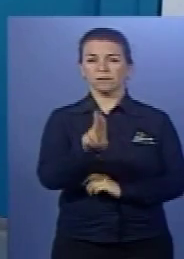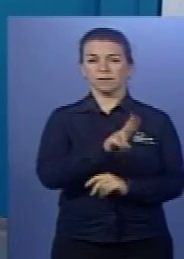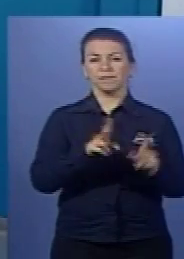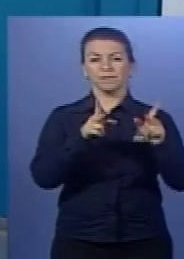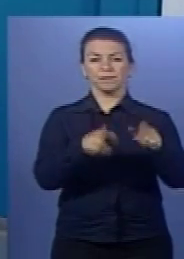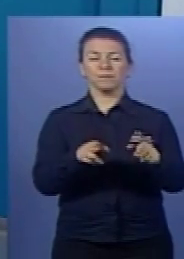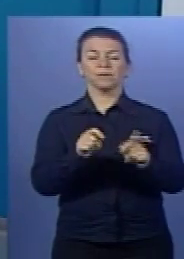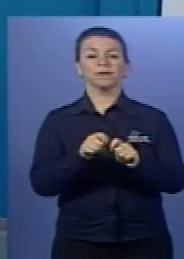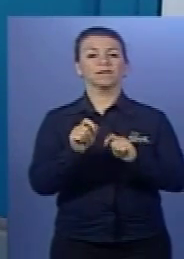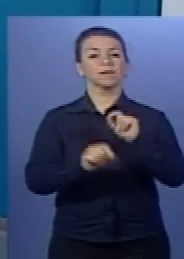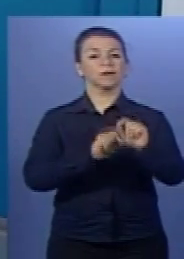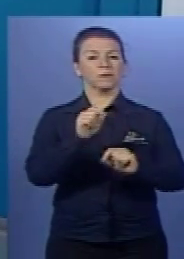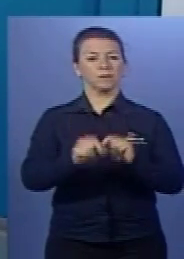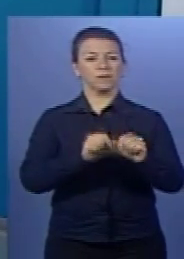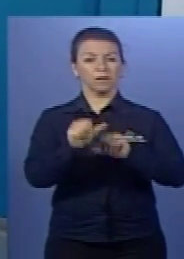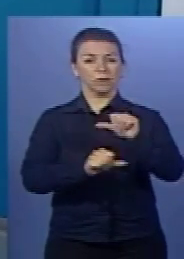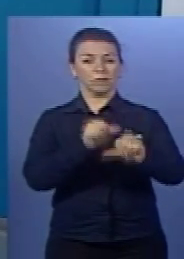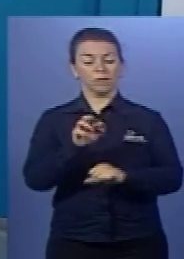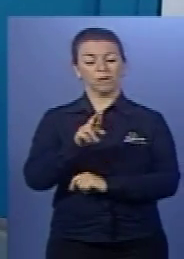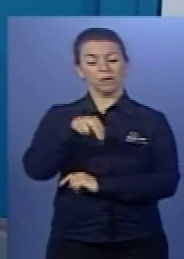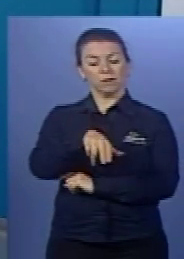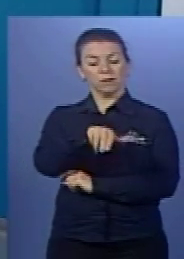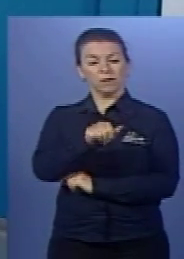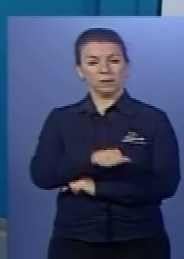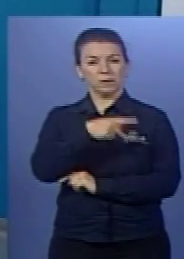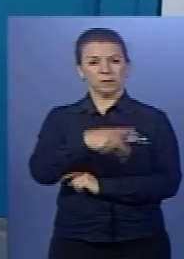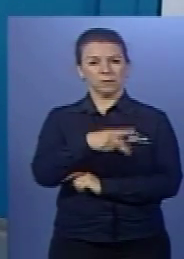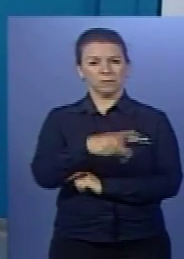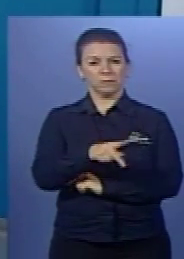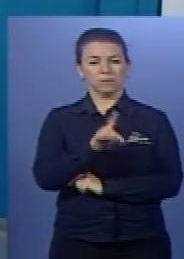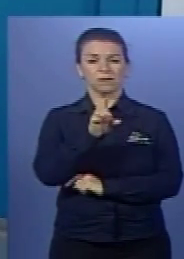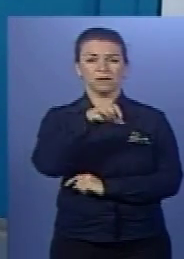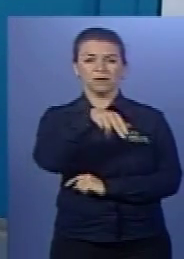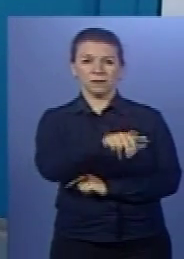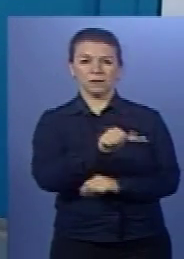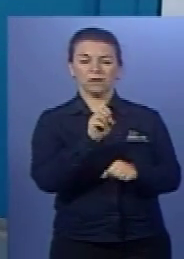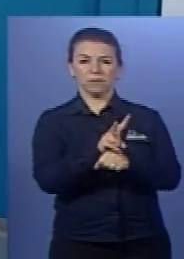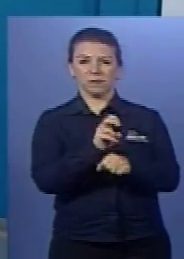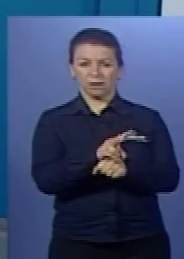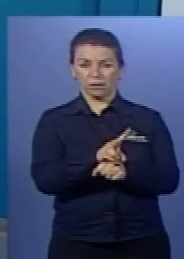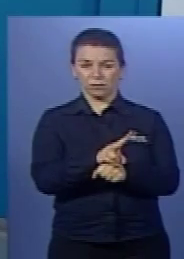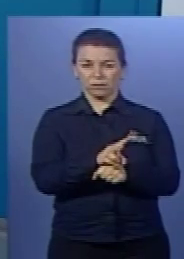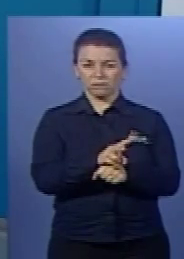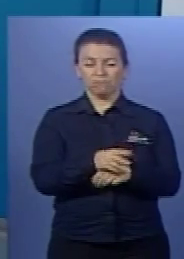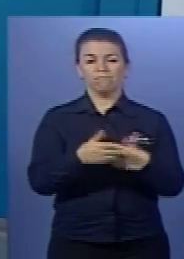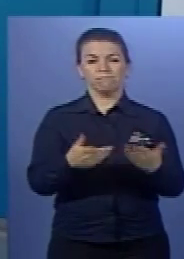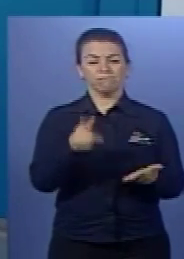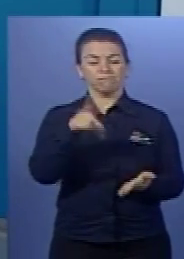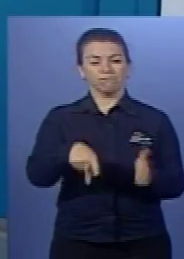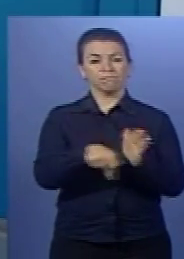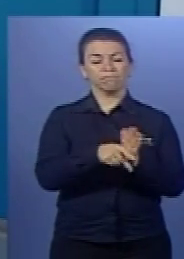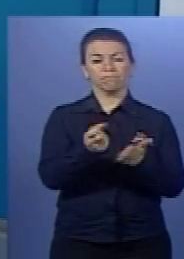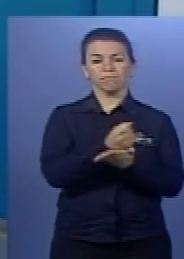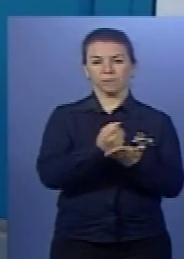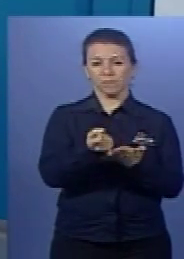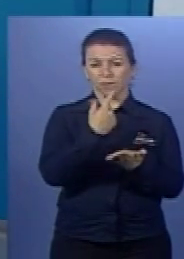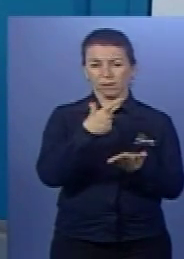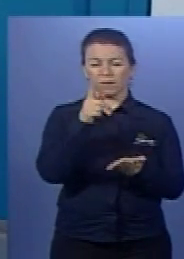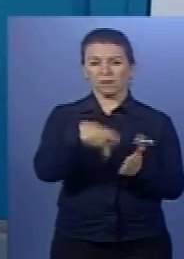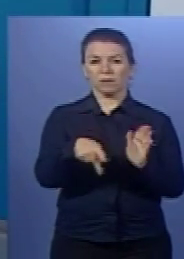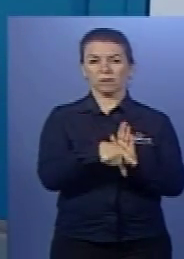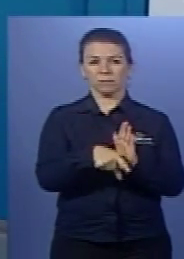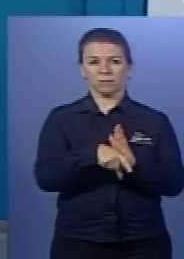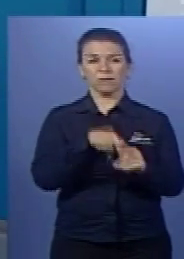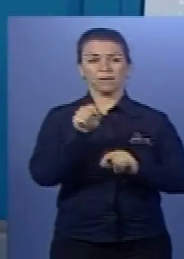Para fazer o quê? Para transformar o RNA dele em DNA viral. Beleza? Tanto que os remédios, uma das formas